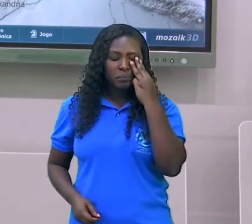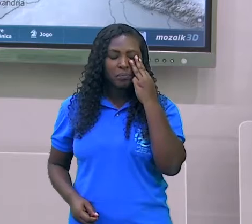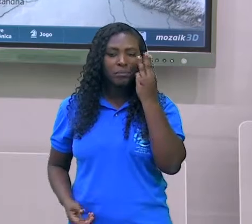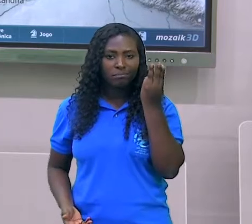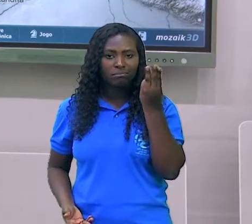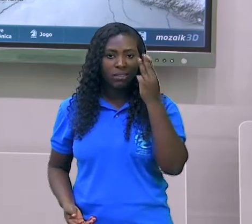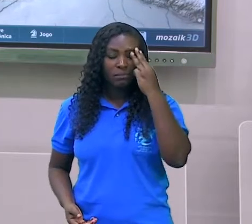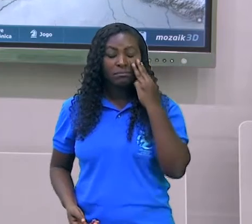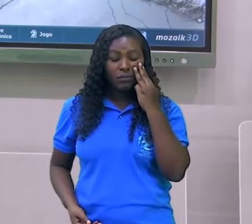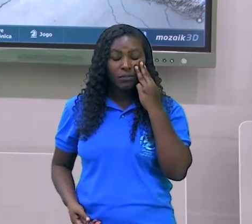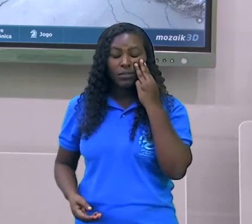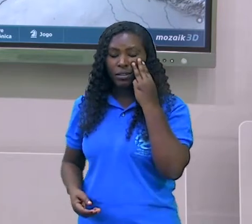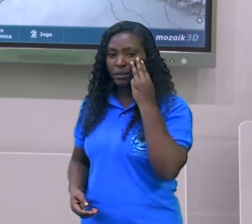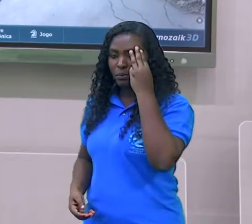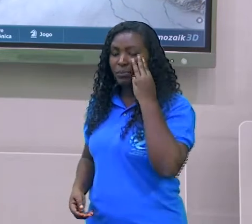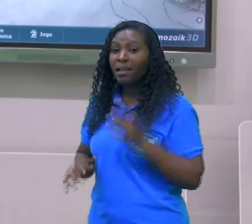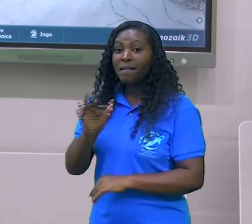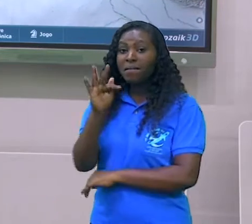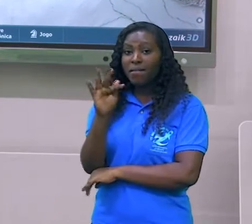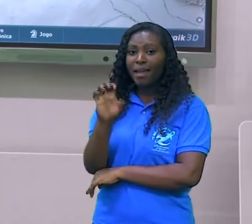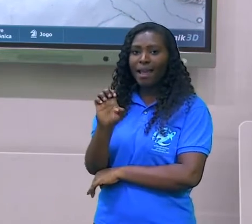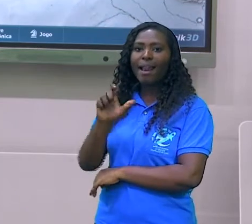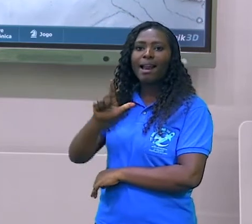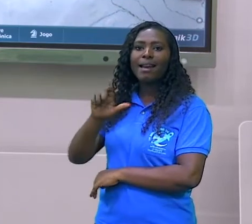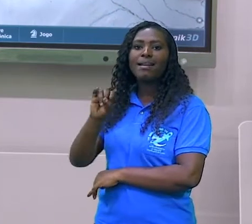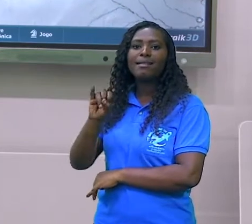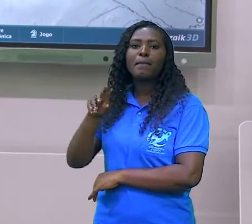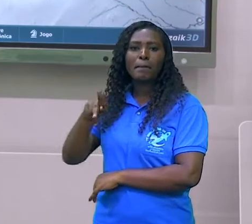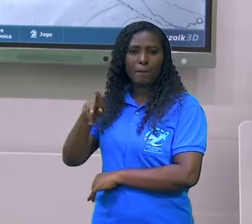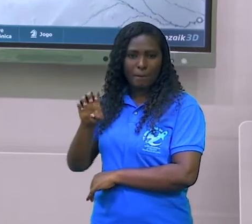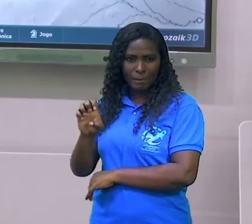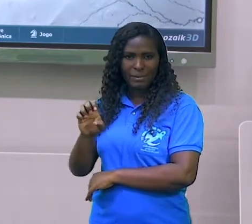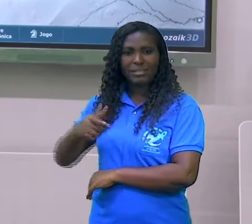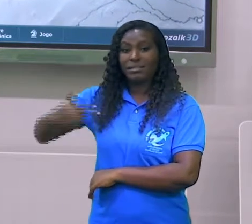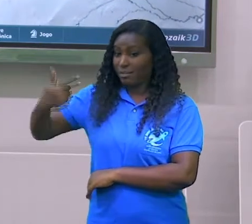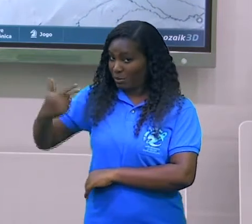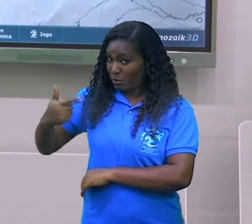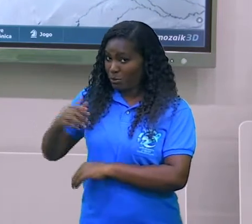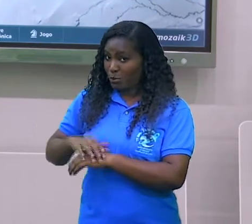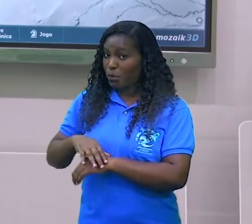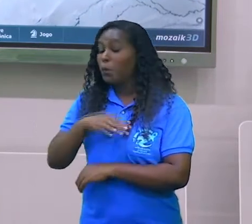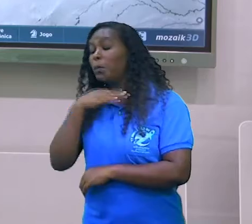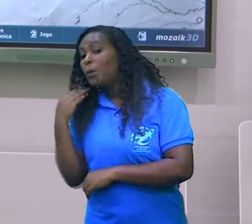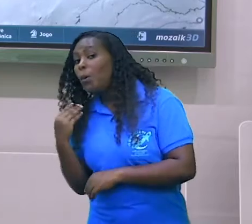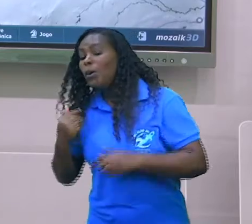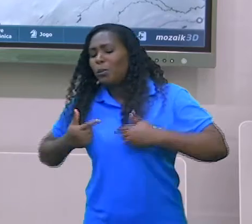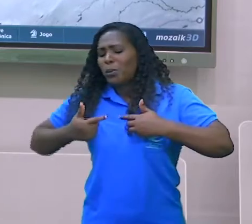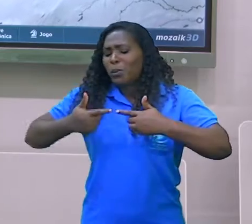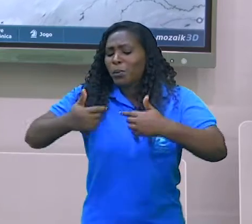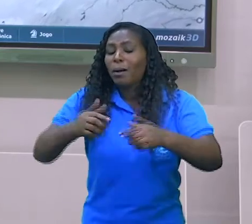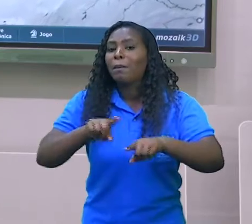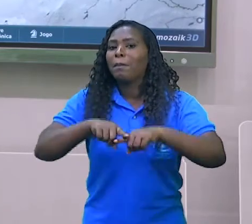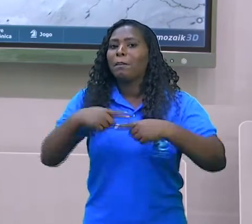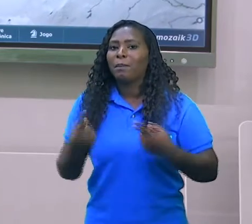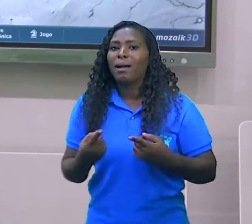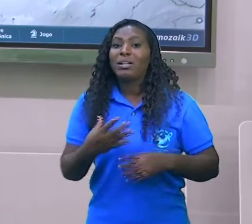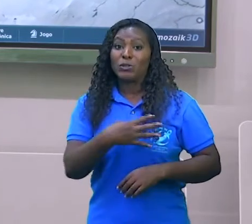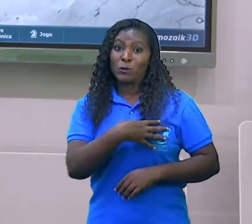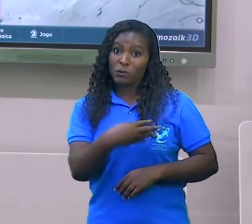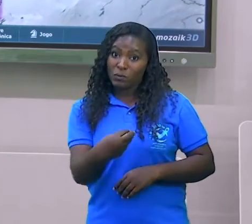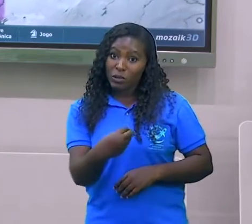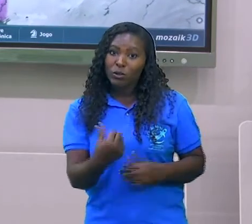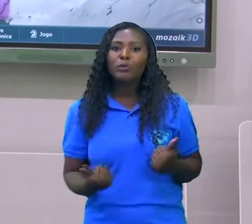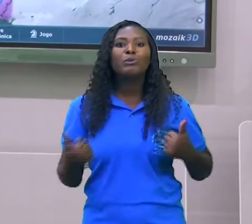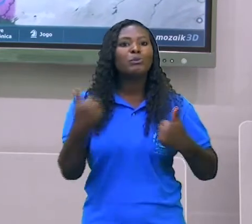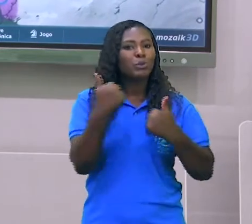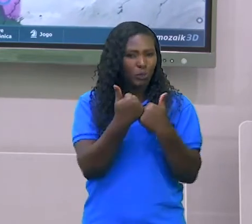Filipe morreu em batalha, mas seu trono ficou para o filho, Alexandre Mag, que ascendeu ao poder em 336